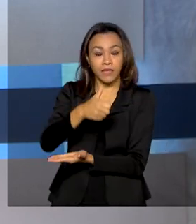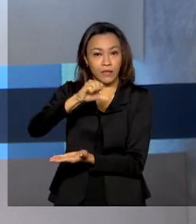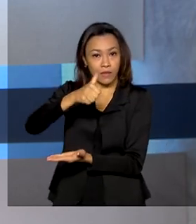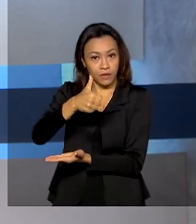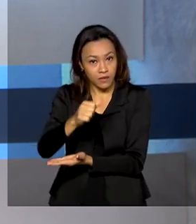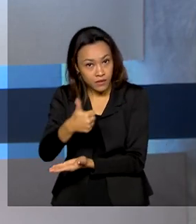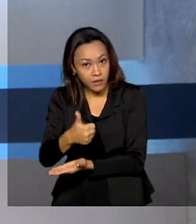final do ano.